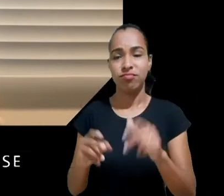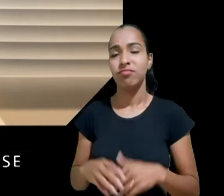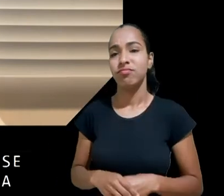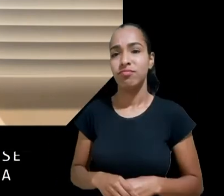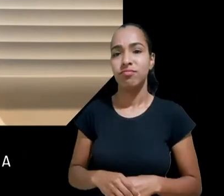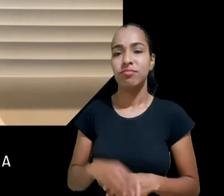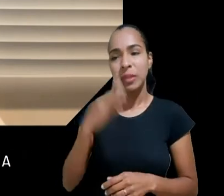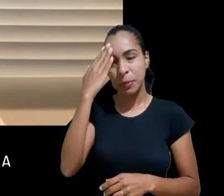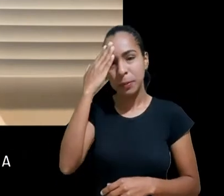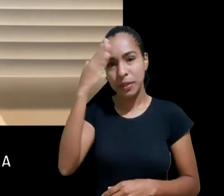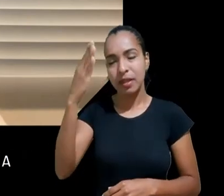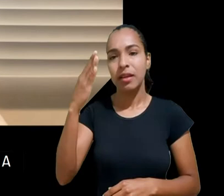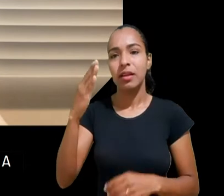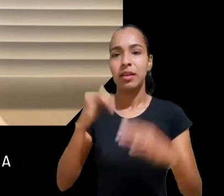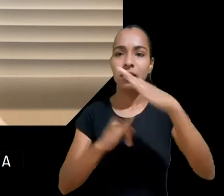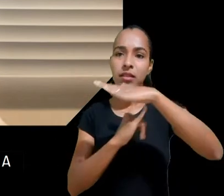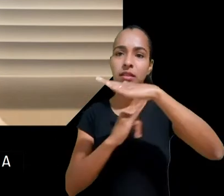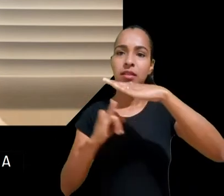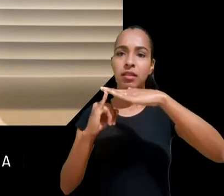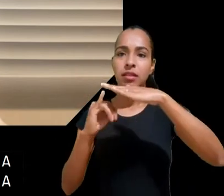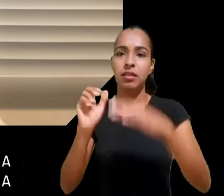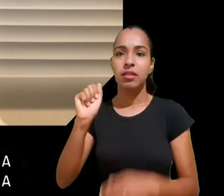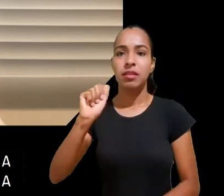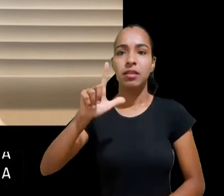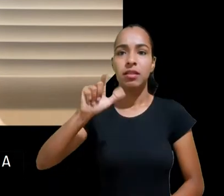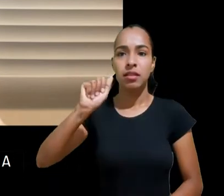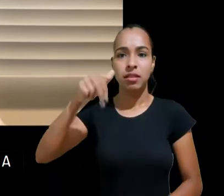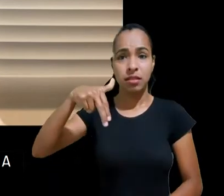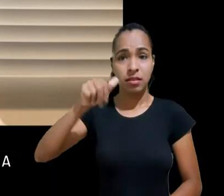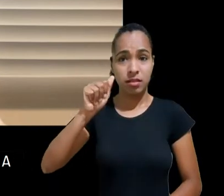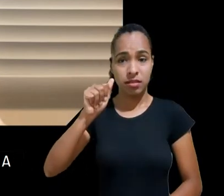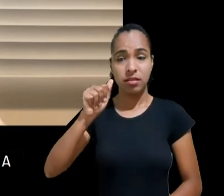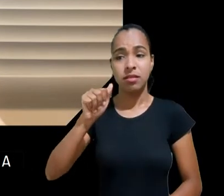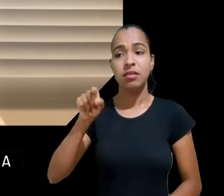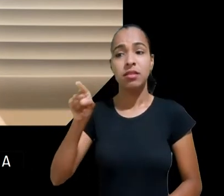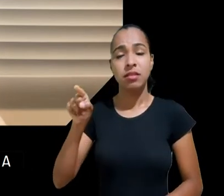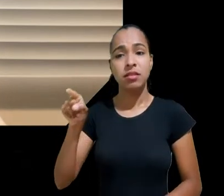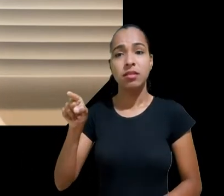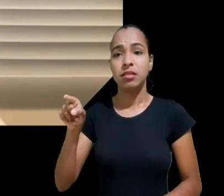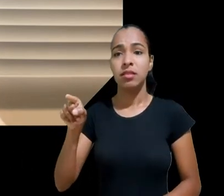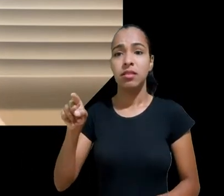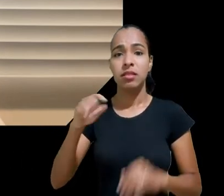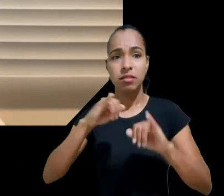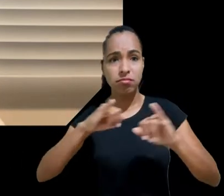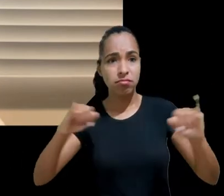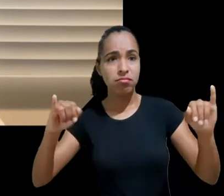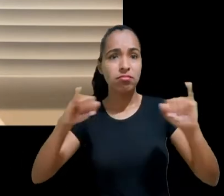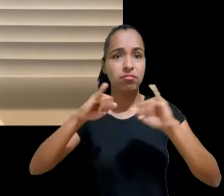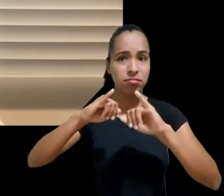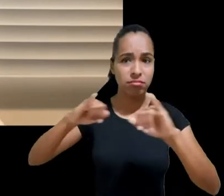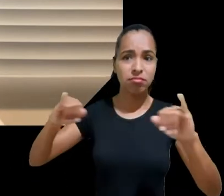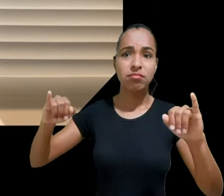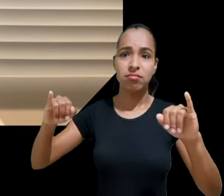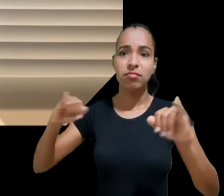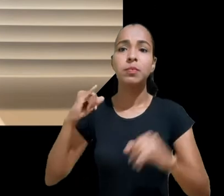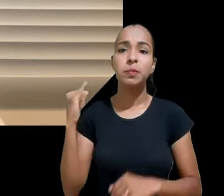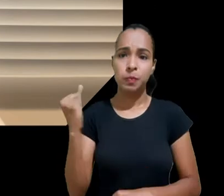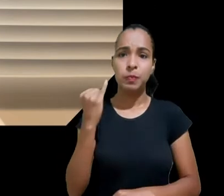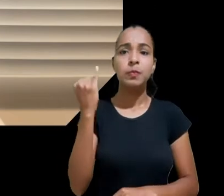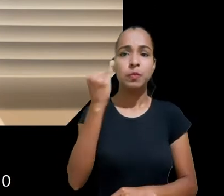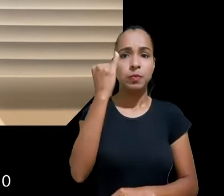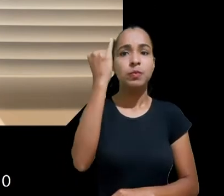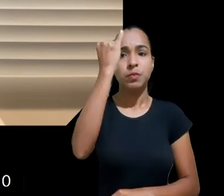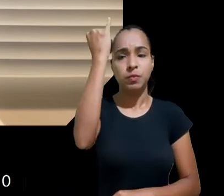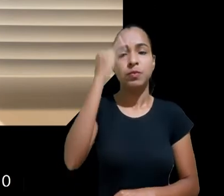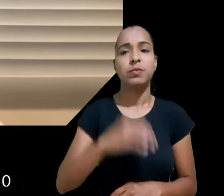essa posição de protagonismo diante de um assunto que eu acho que é muito importante, não há soluções fáceis, então